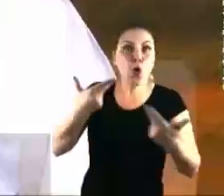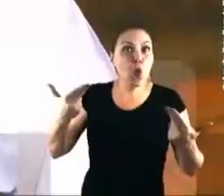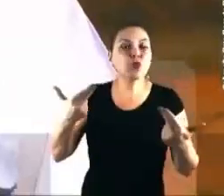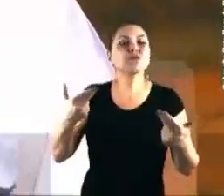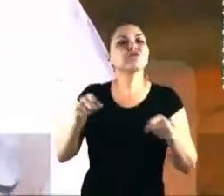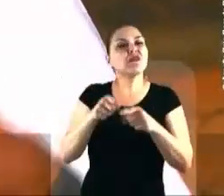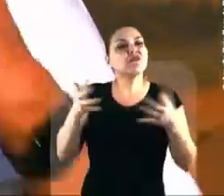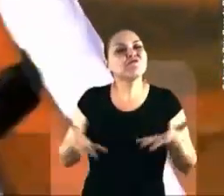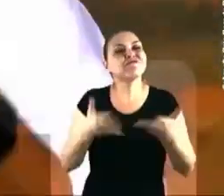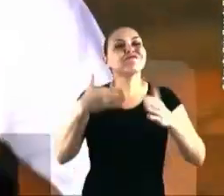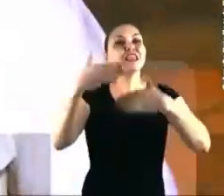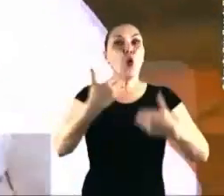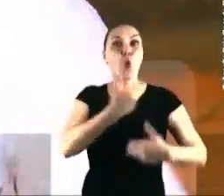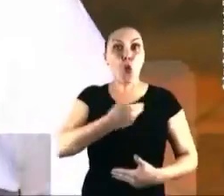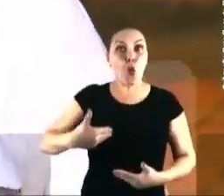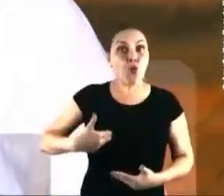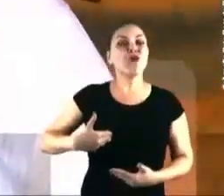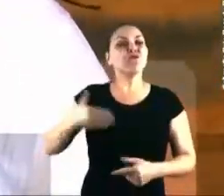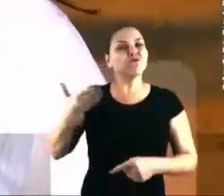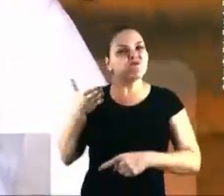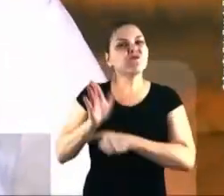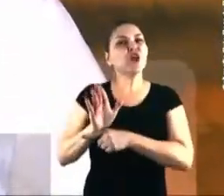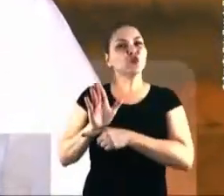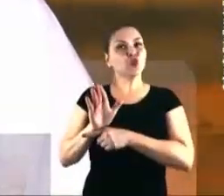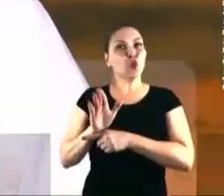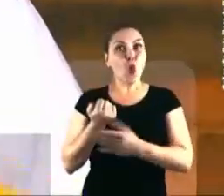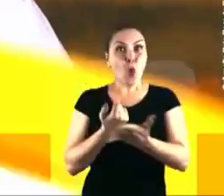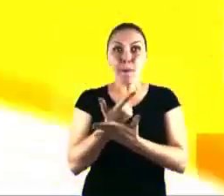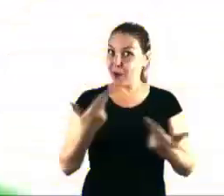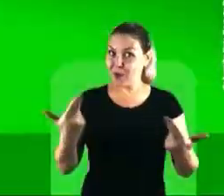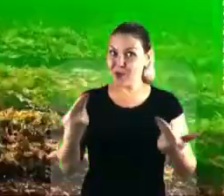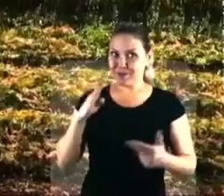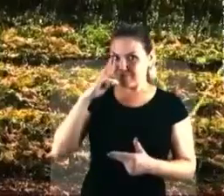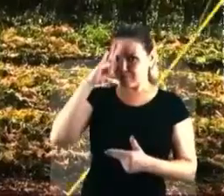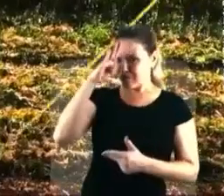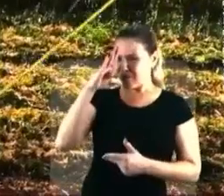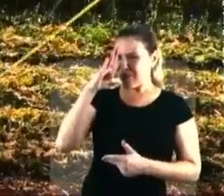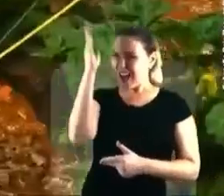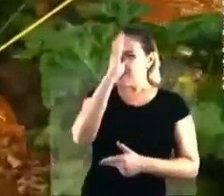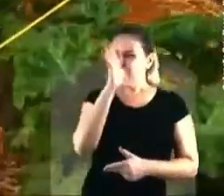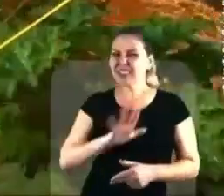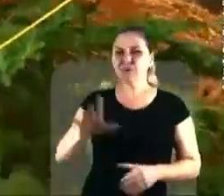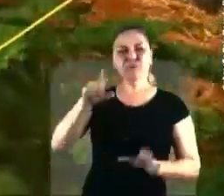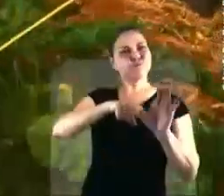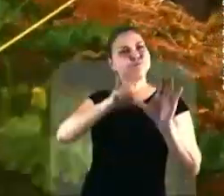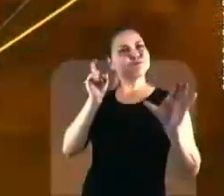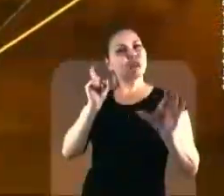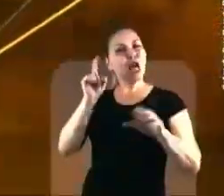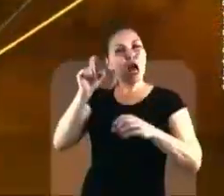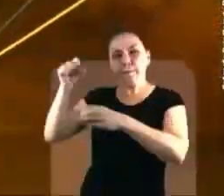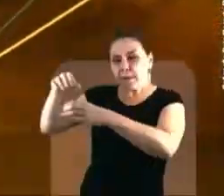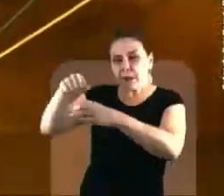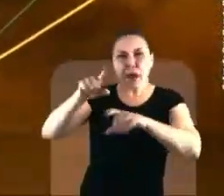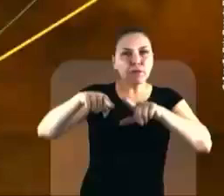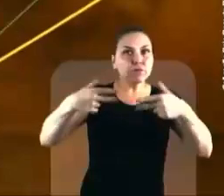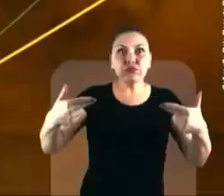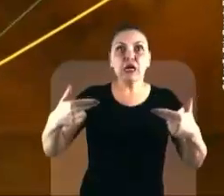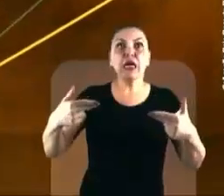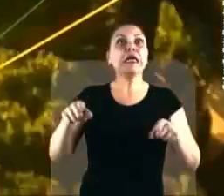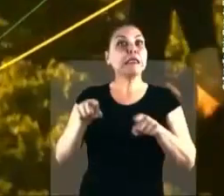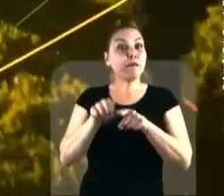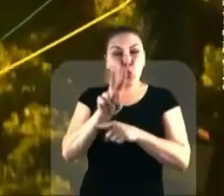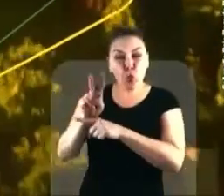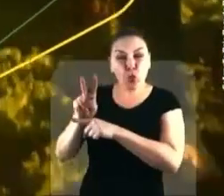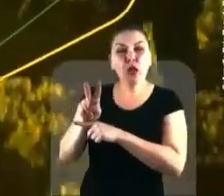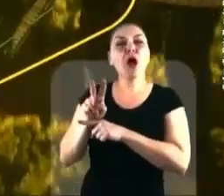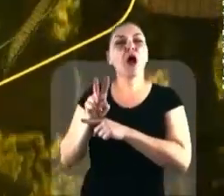compra de bioinsumos, o incentivo que o governo deu para essa compra. Bolsonaro vai tornar o Brasil autossuficiente na produção de